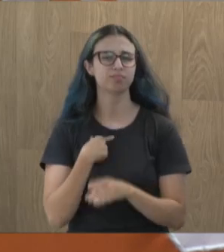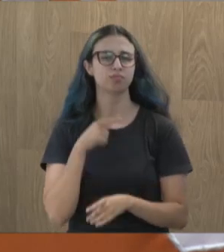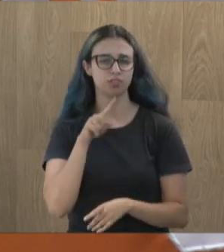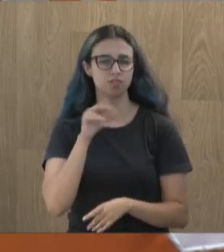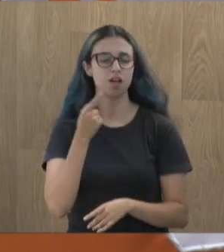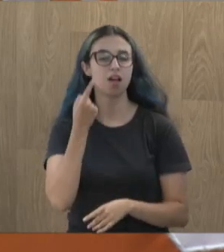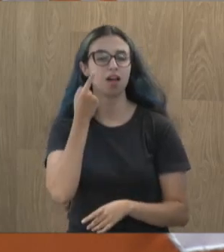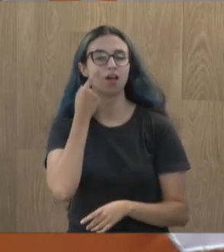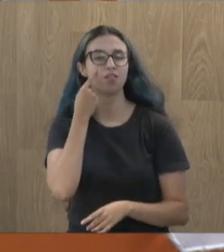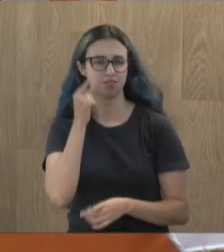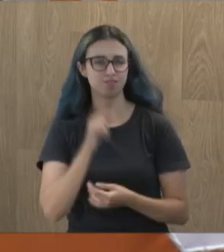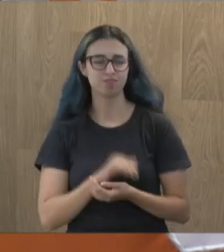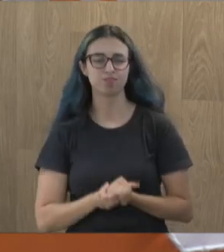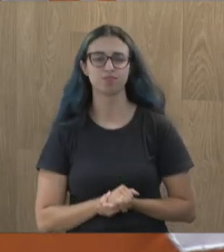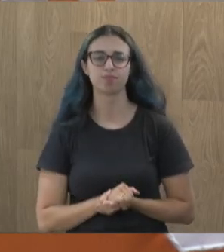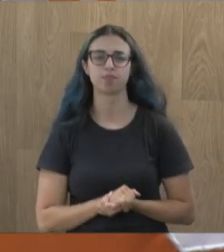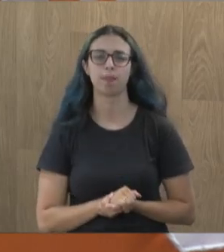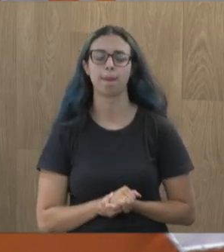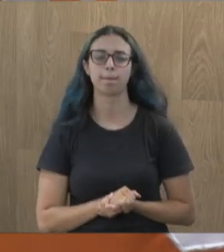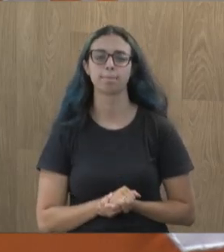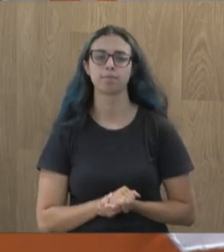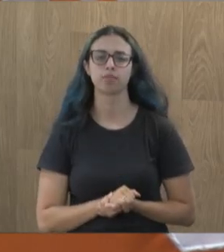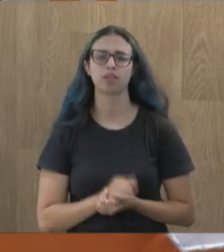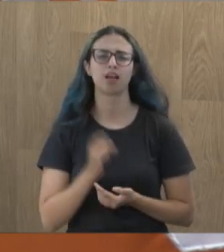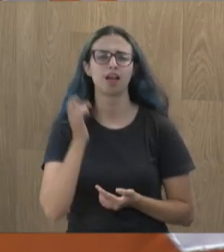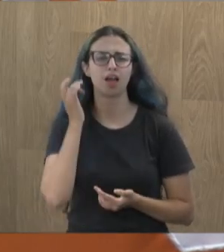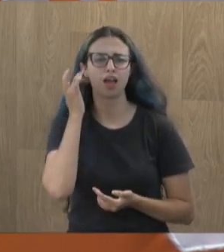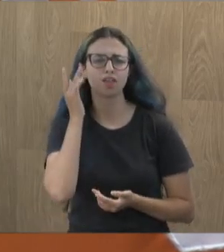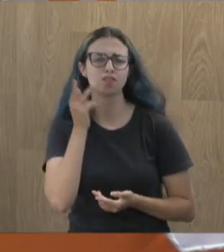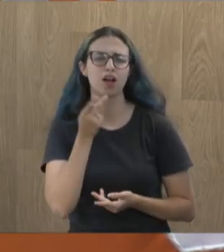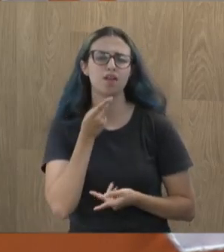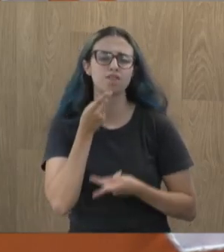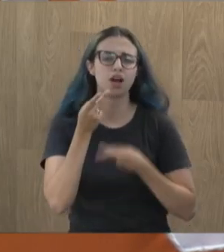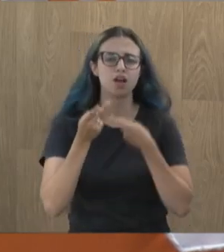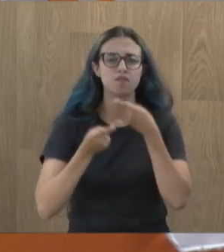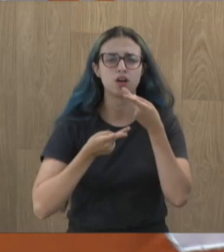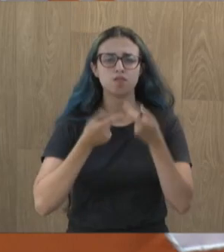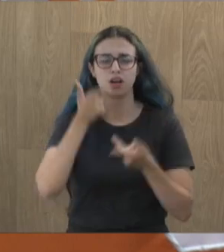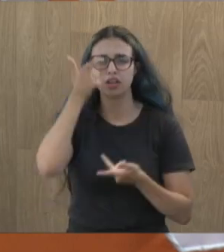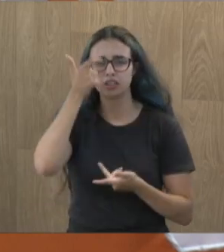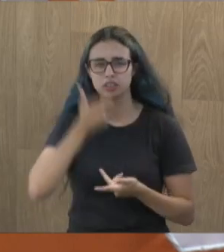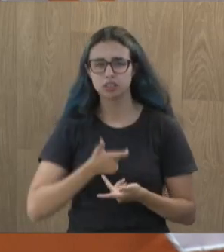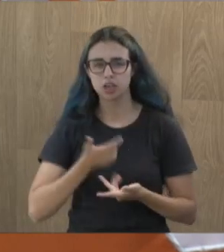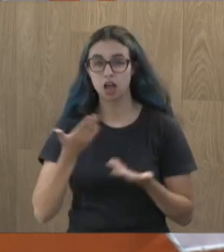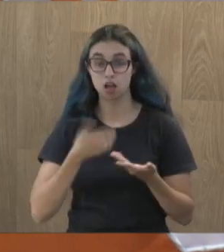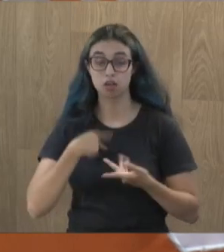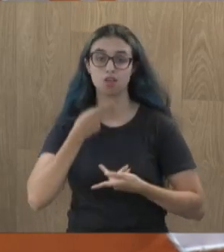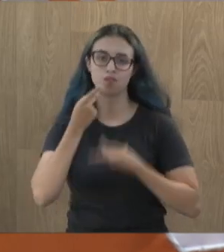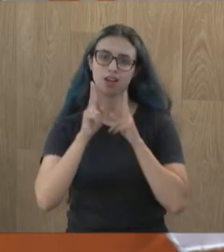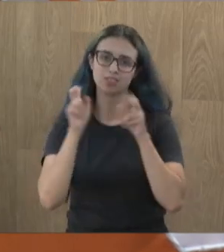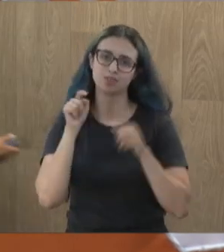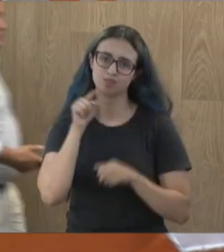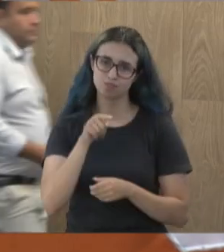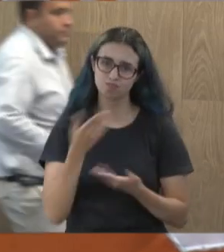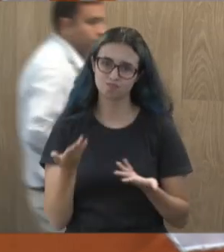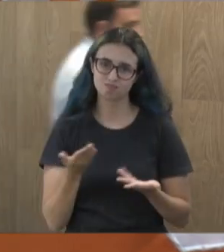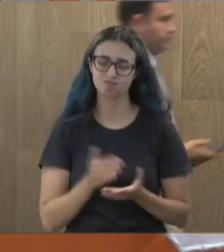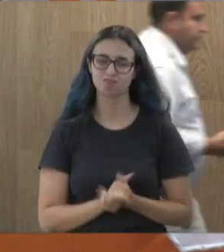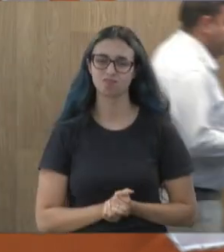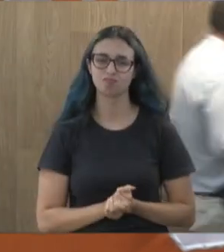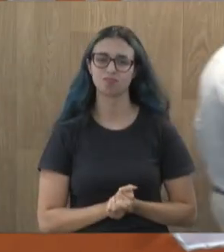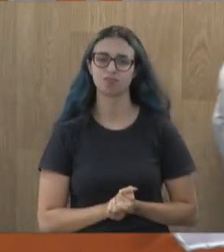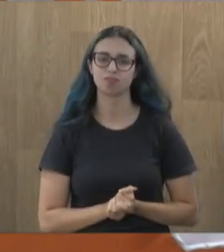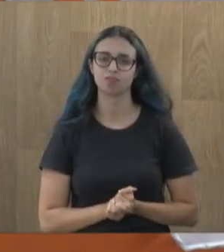é para os outros, só que para você. É muito fácil você ser uma pedra no caminho dos outros, mas eu vou ser uma pedra no seu caminho a partir de agora. Fica ligeiro.